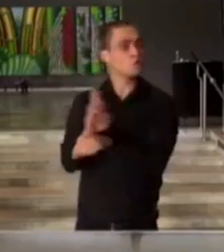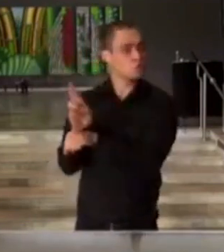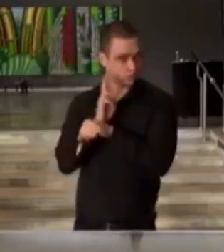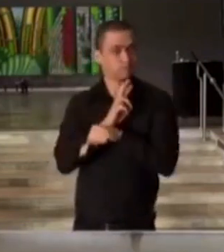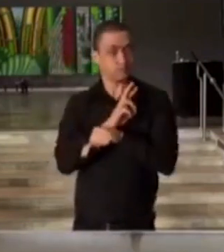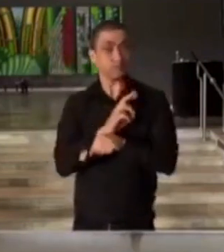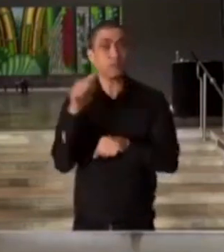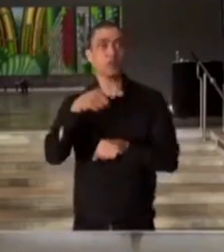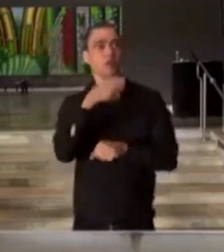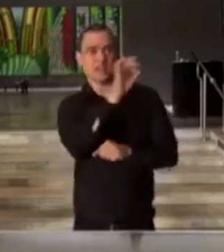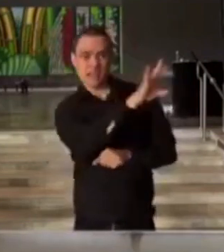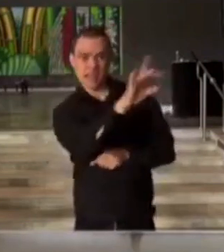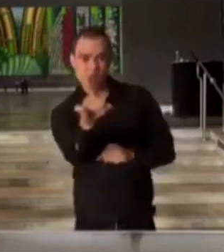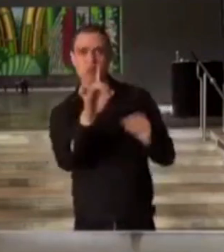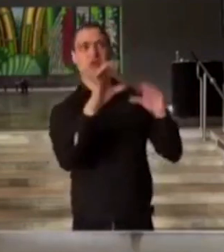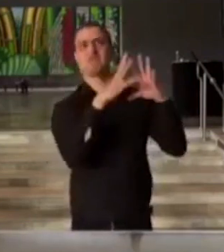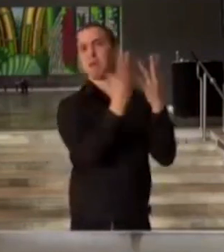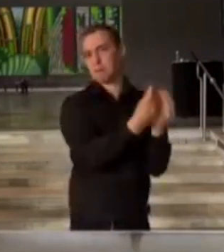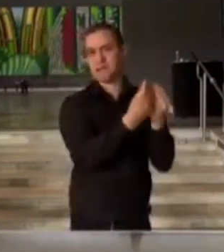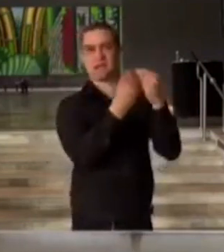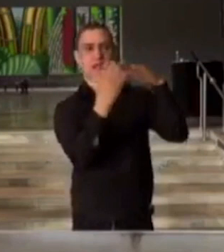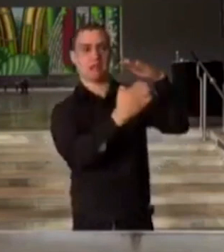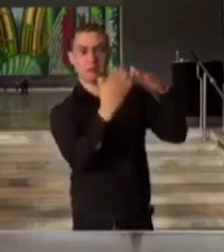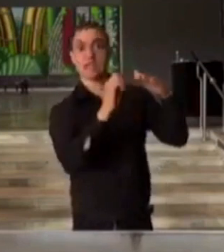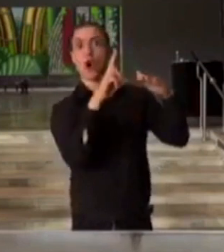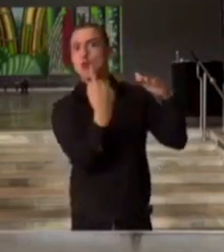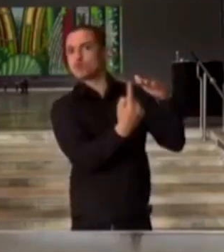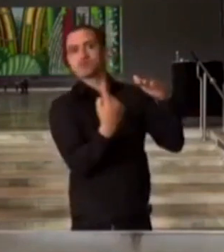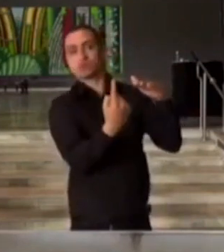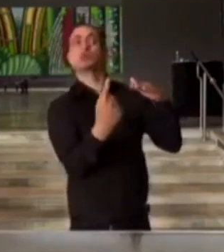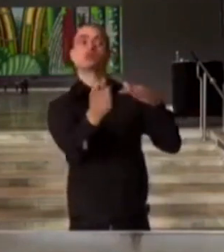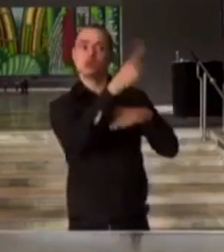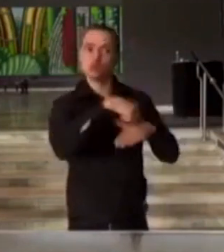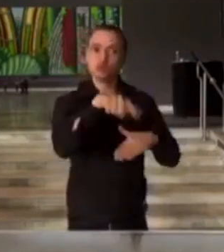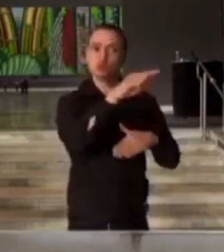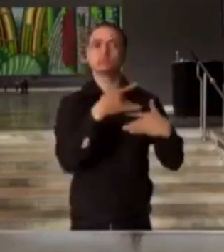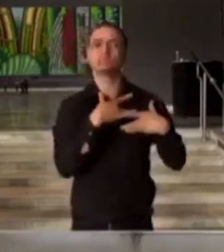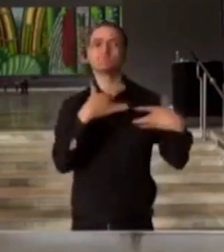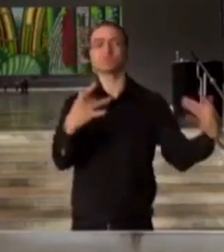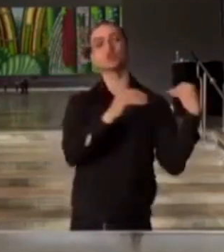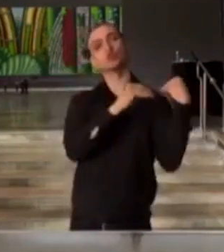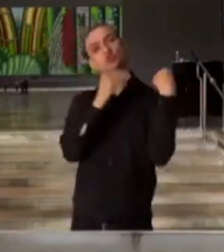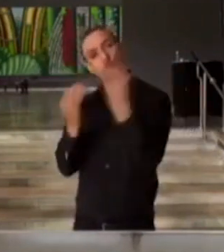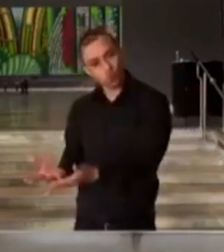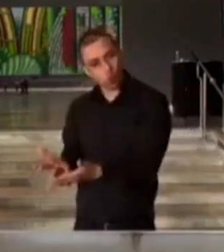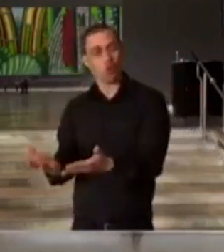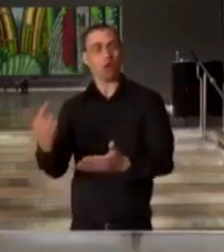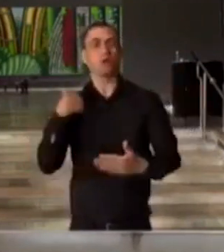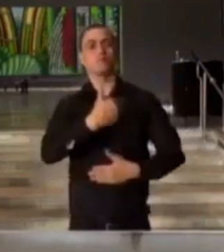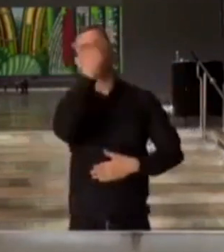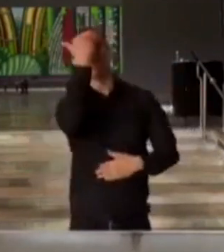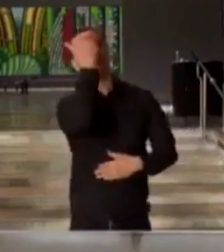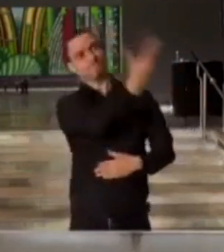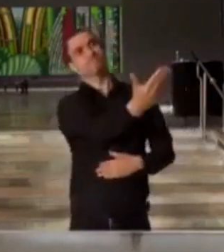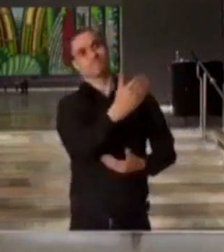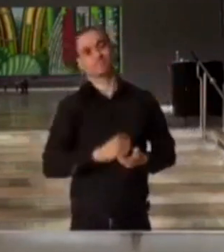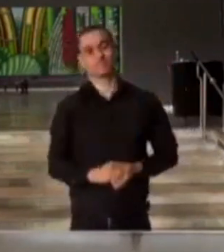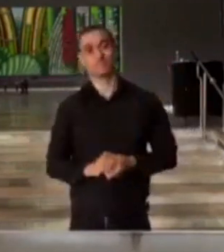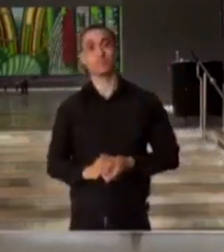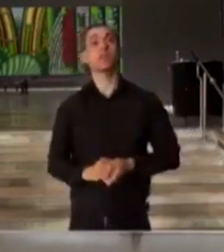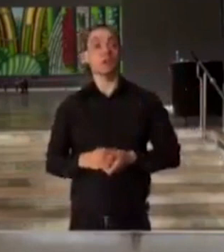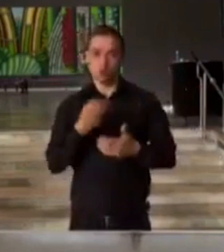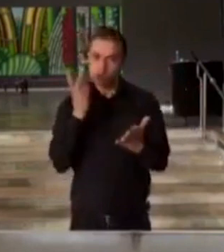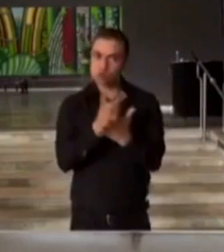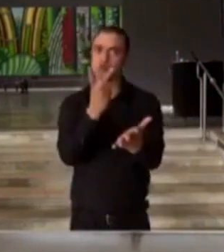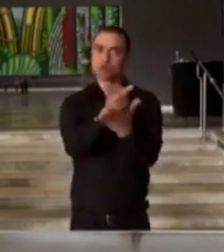individualmente, familiarmente e empresarialmente, ofereceram as suas doações, muito obrigado. Vamos continuar